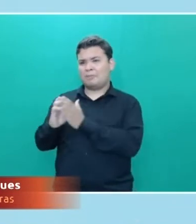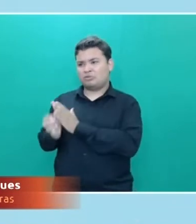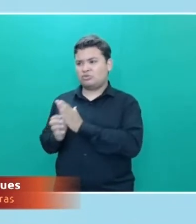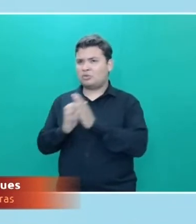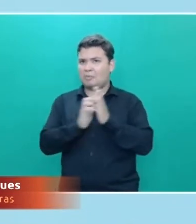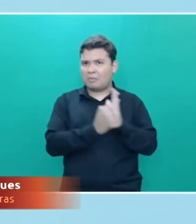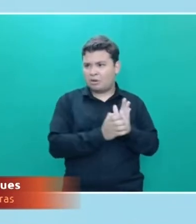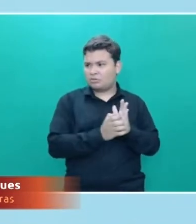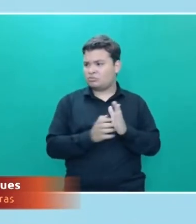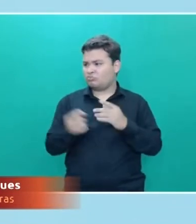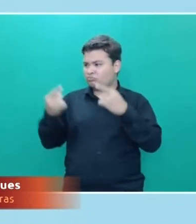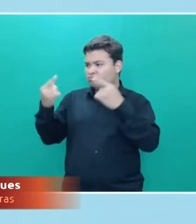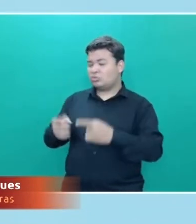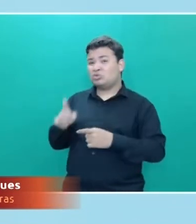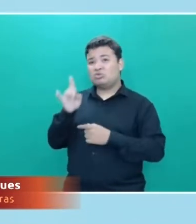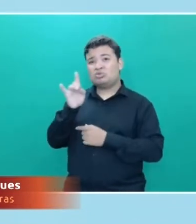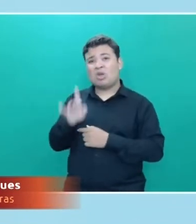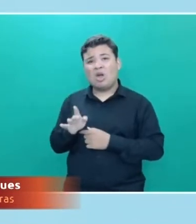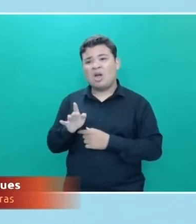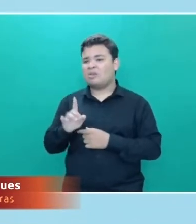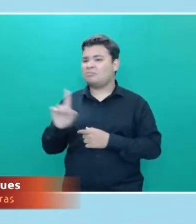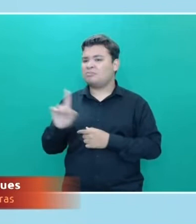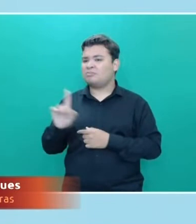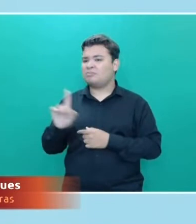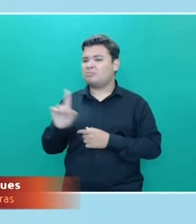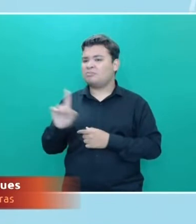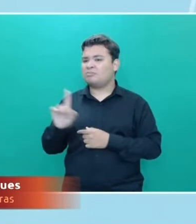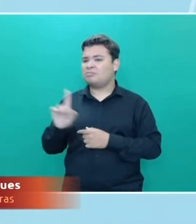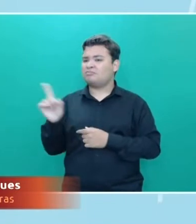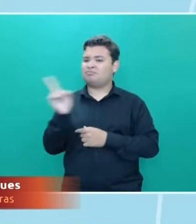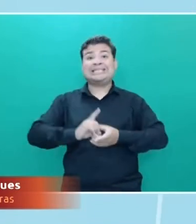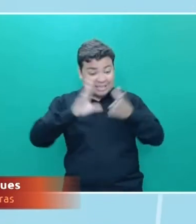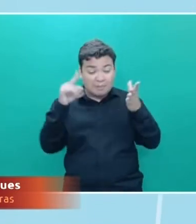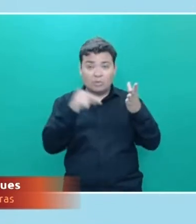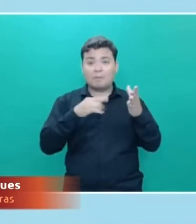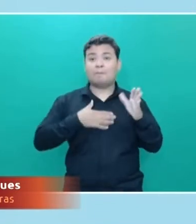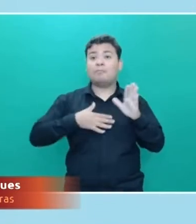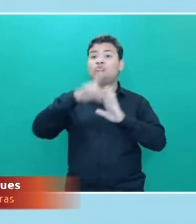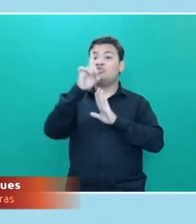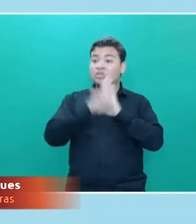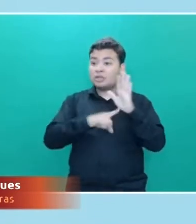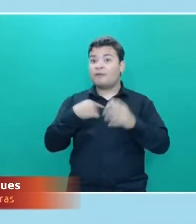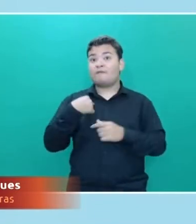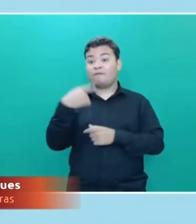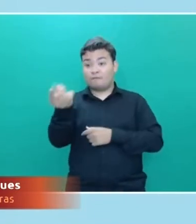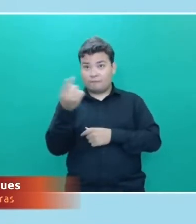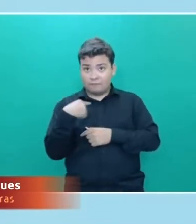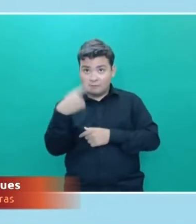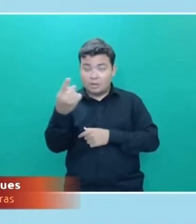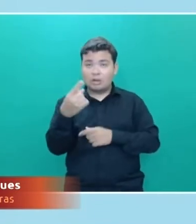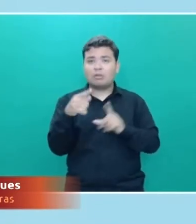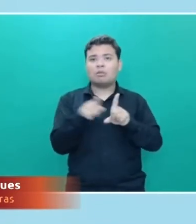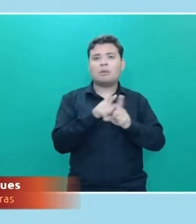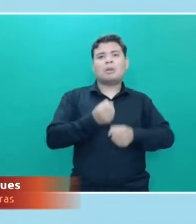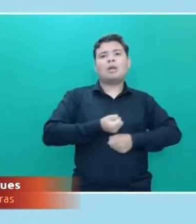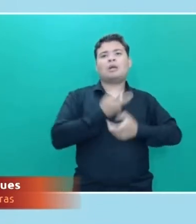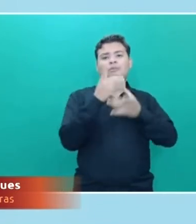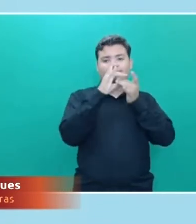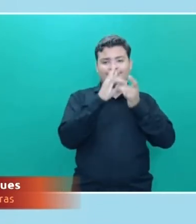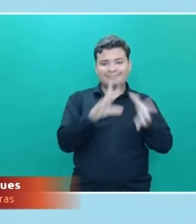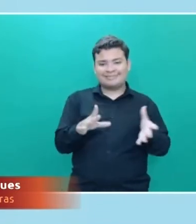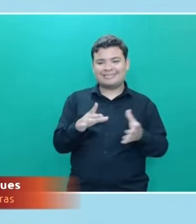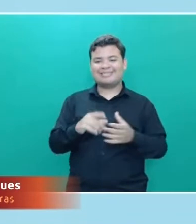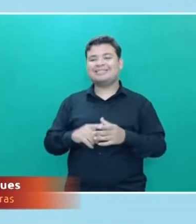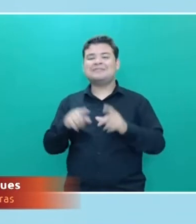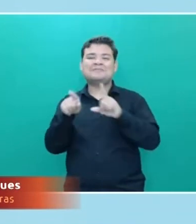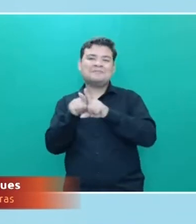B que está em jogo, é a democracia, é o meu direito de ir e vir, a minha liberdade de expressão, é a conta do pãozinho